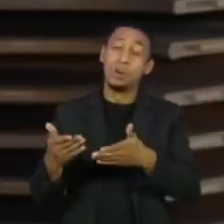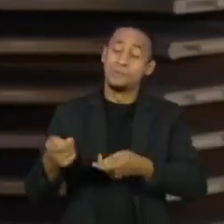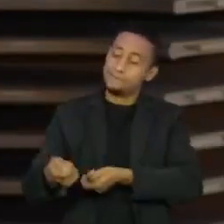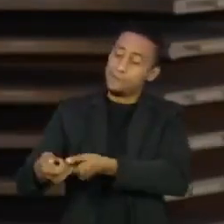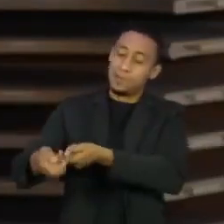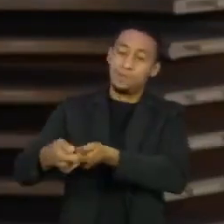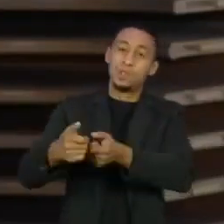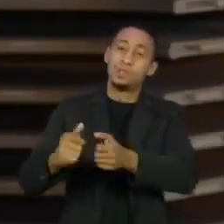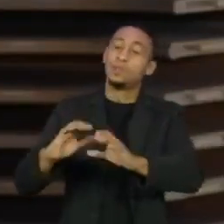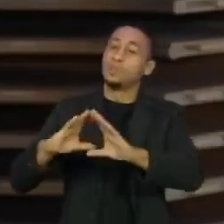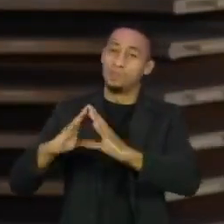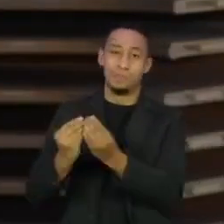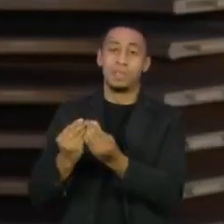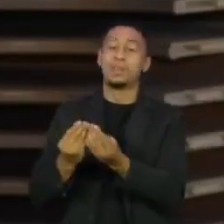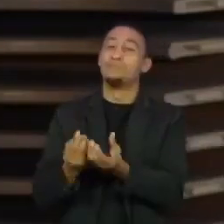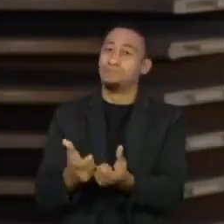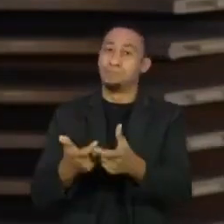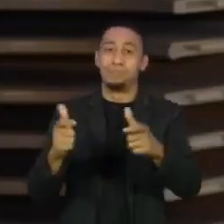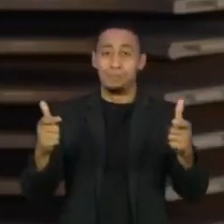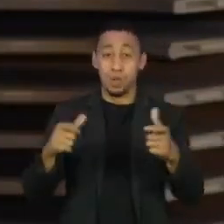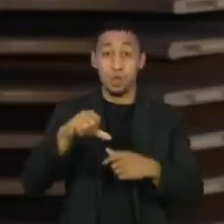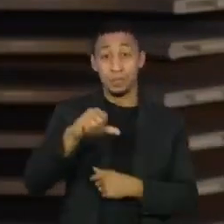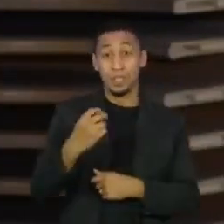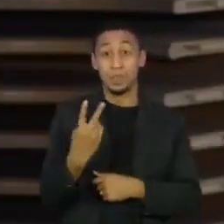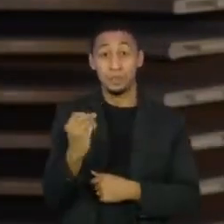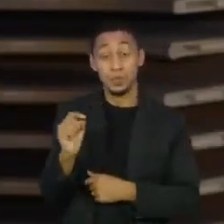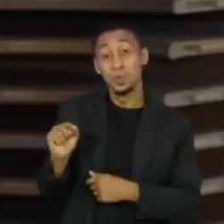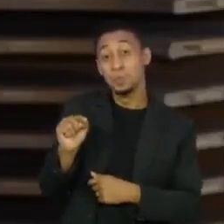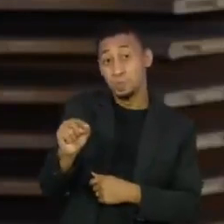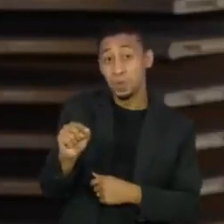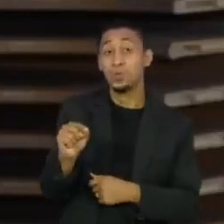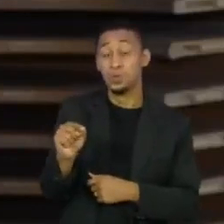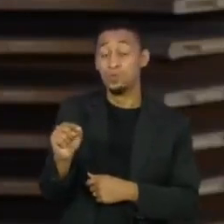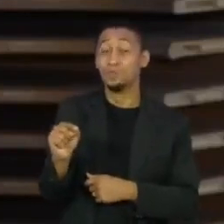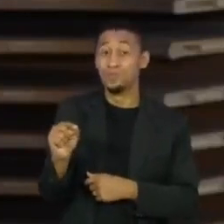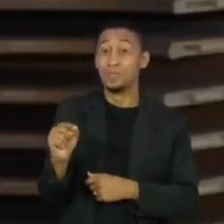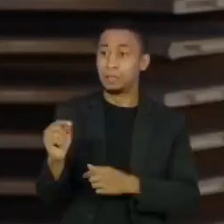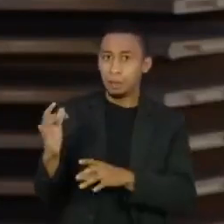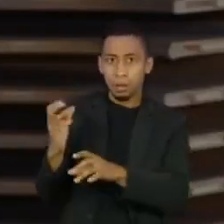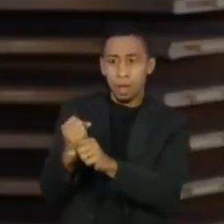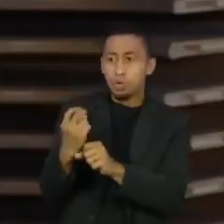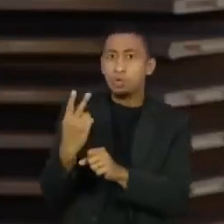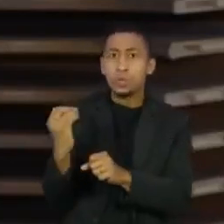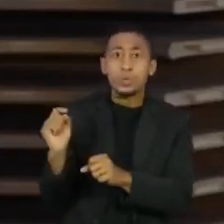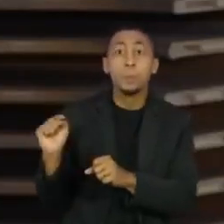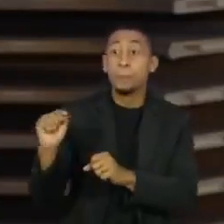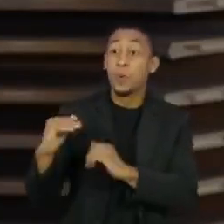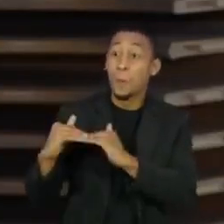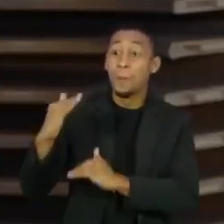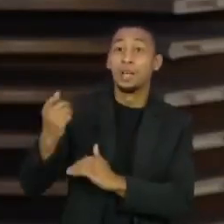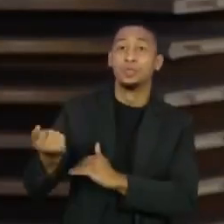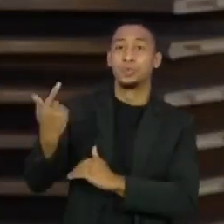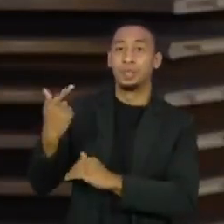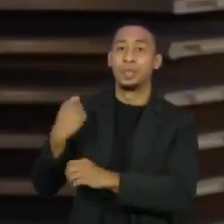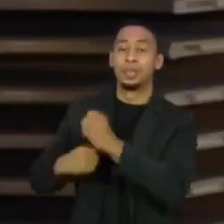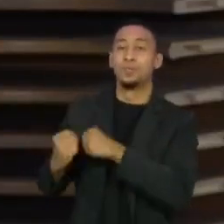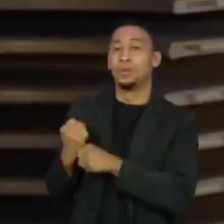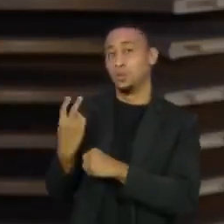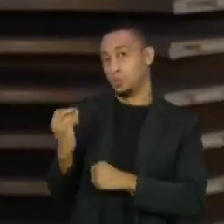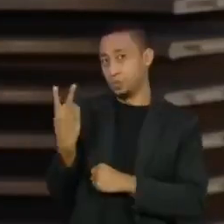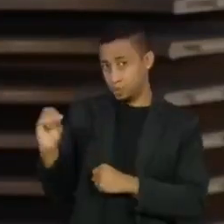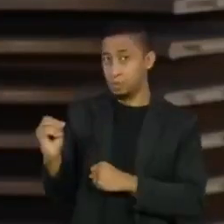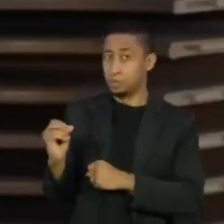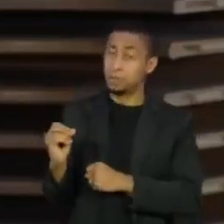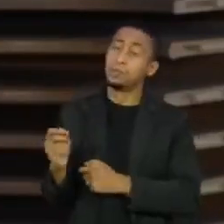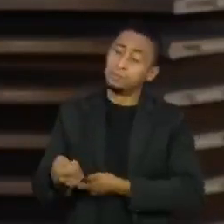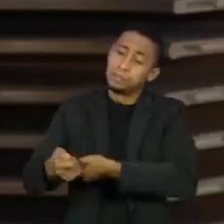famílias. 920 mil, 200 mil a mais do que no ano passado, devem receber os R$